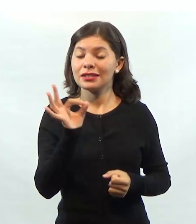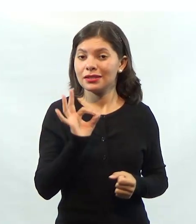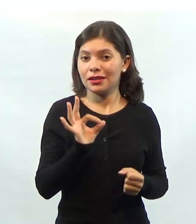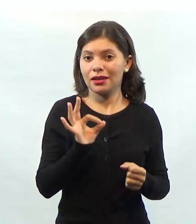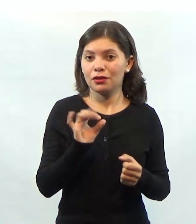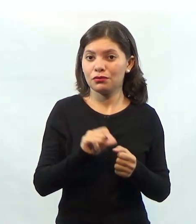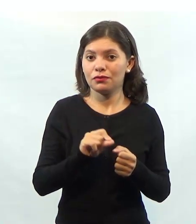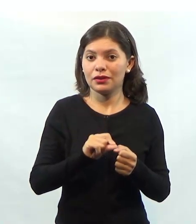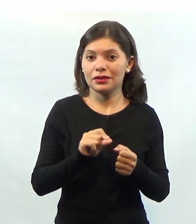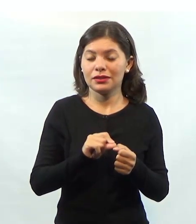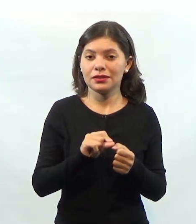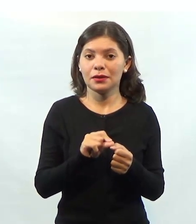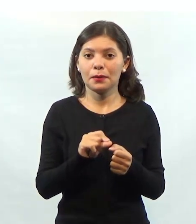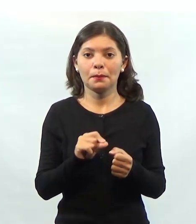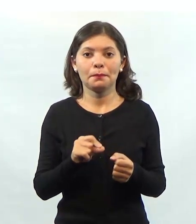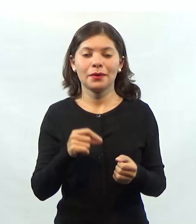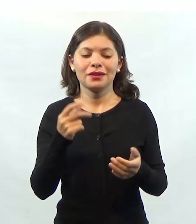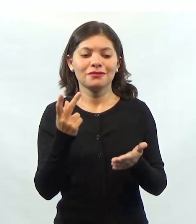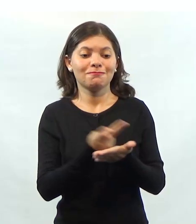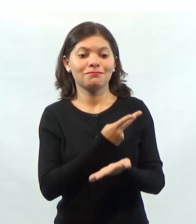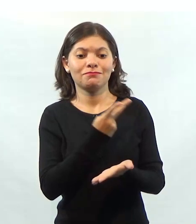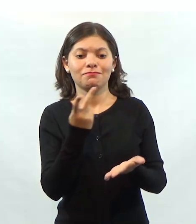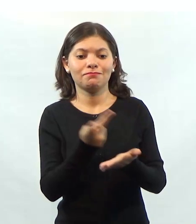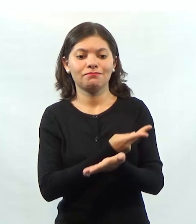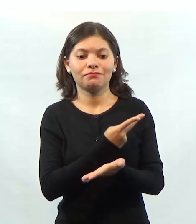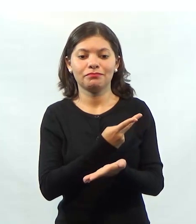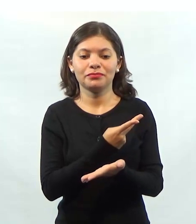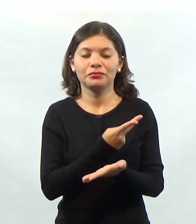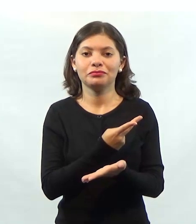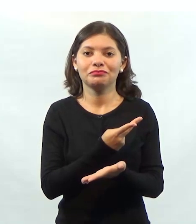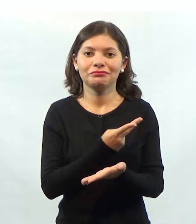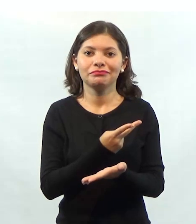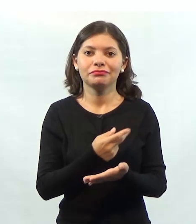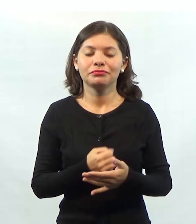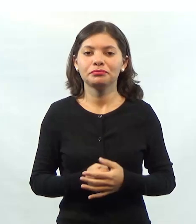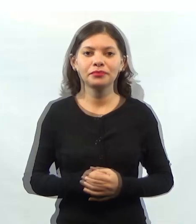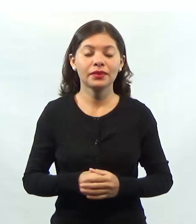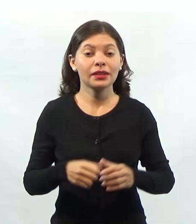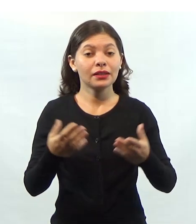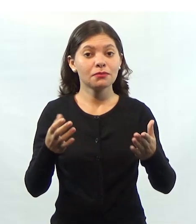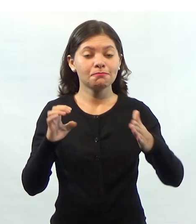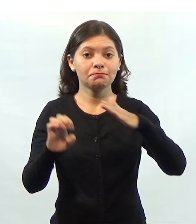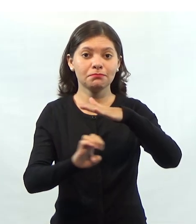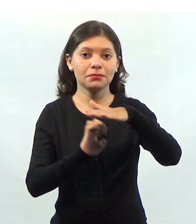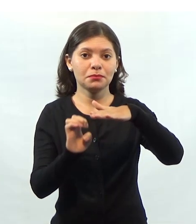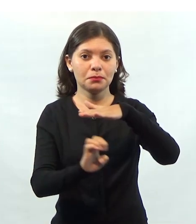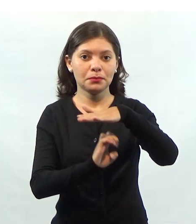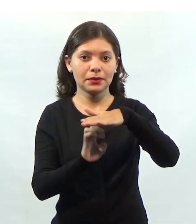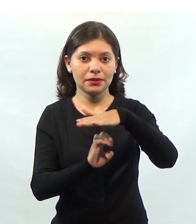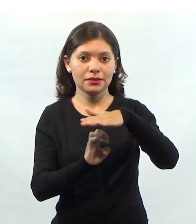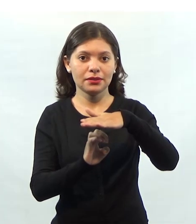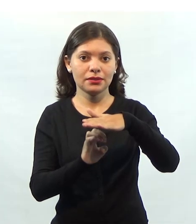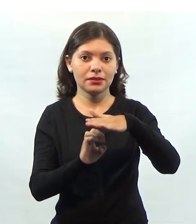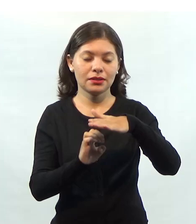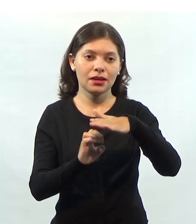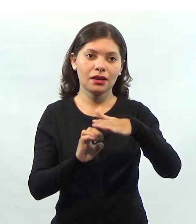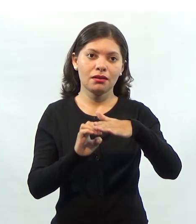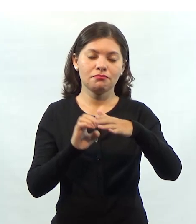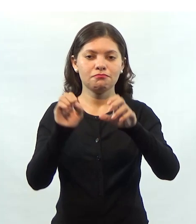ser feito, mas você não faz a coisa certa, não faz aquilo que deveria ser feito. As empresas, elas são alguns sistemas,